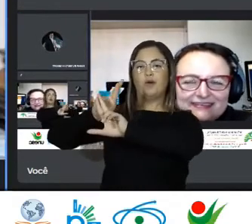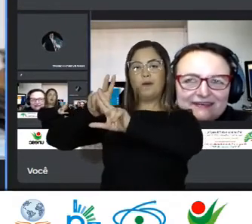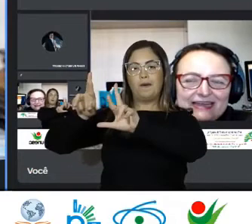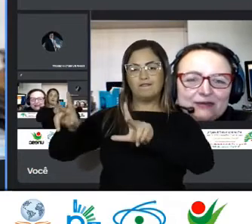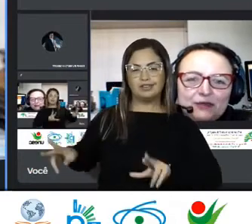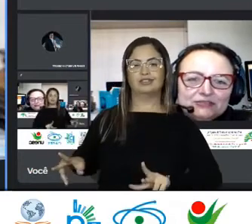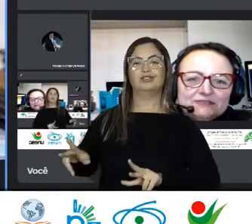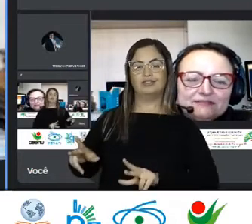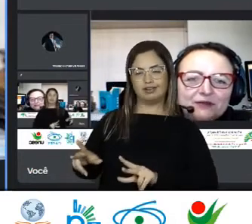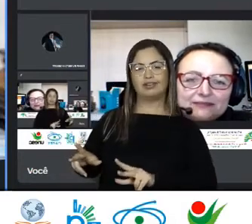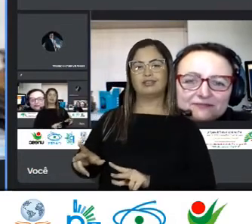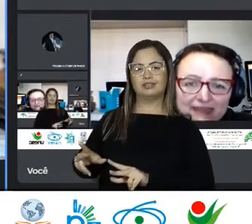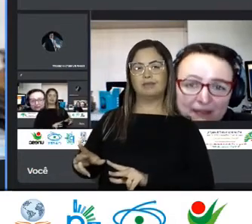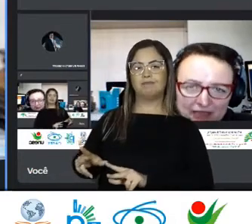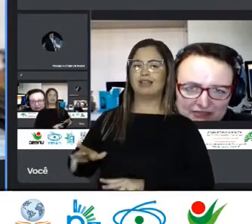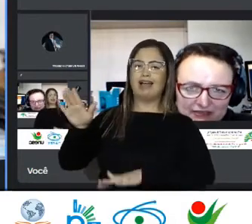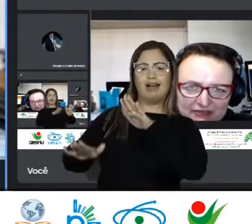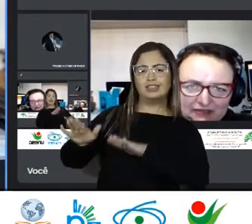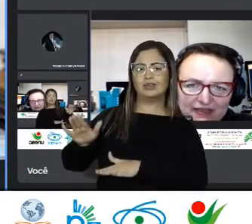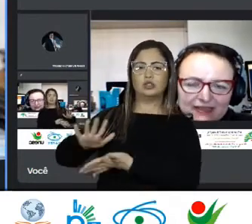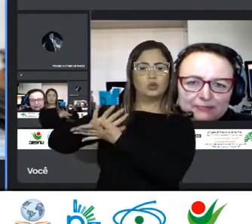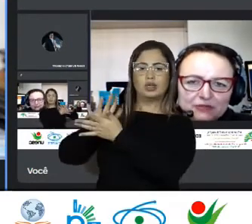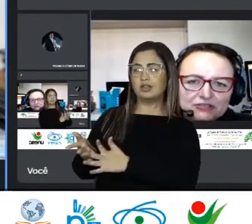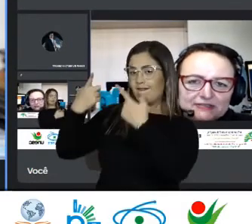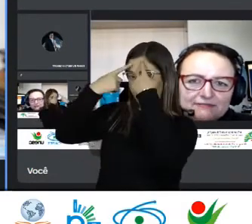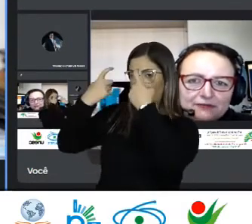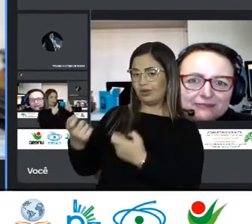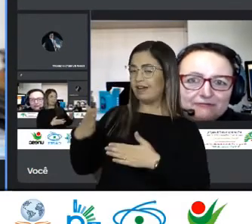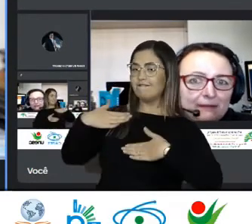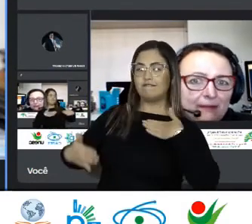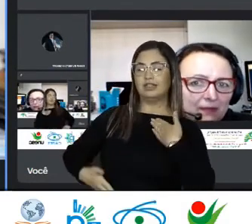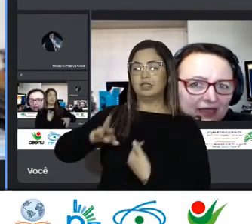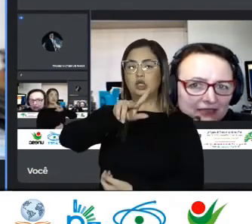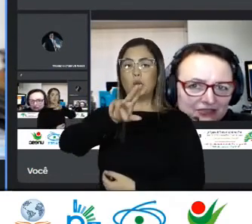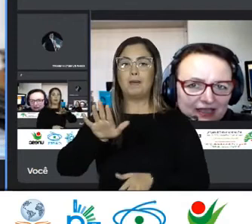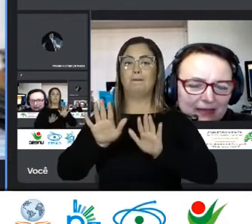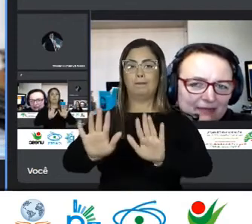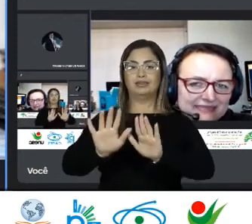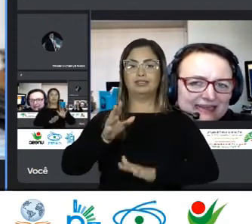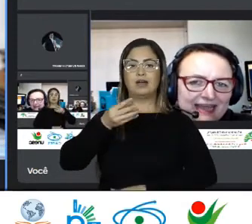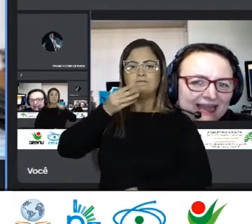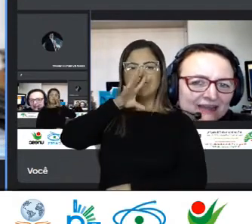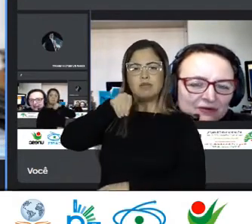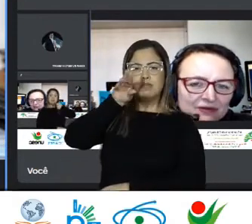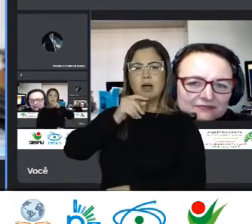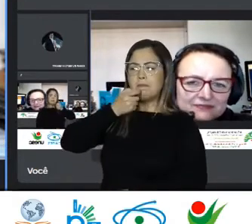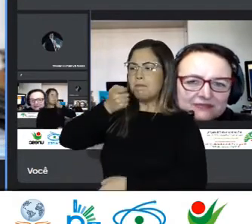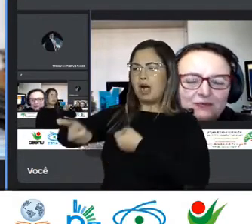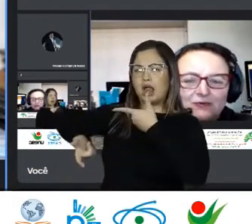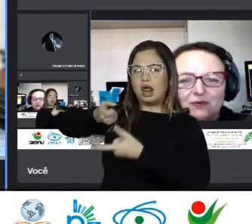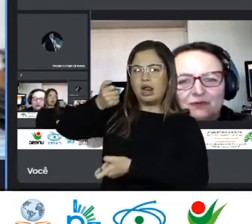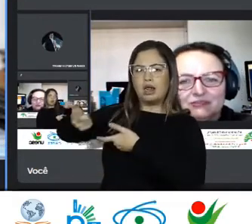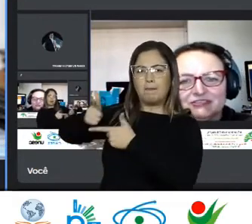Que ele não pode Não ser violento Fisicamente Ele pode Não ser violento Verbalmente Mas ele é Aquela